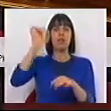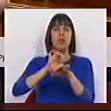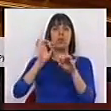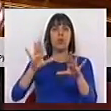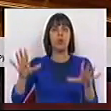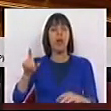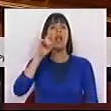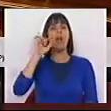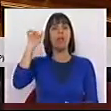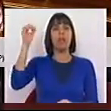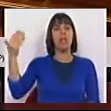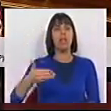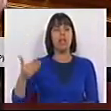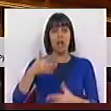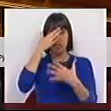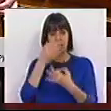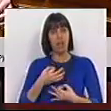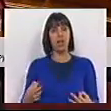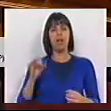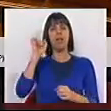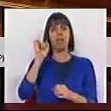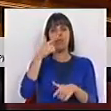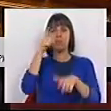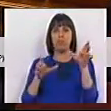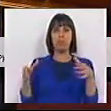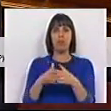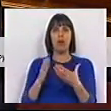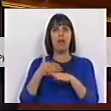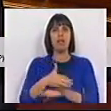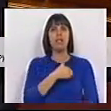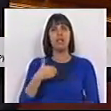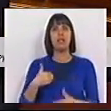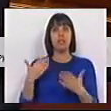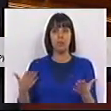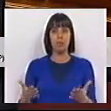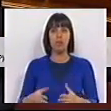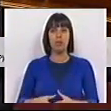hospital e na defesa dos direitos e da dignidade das suas populações no acesso à saúde.